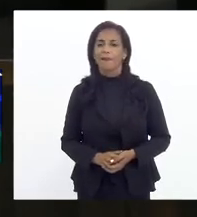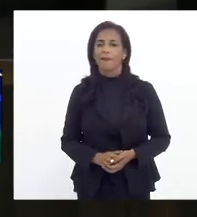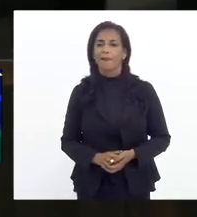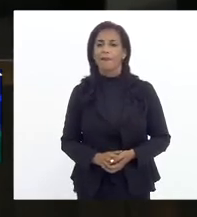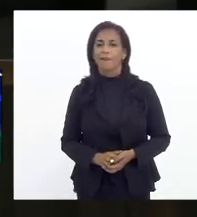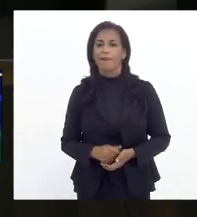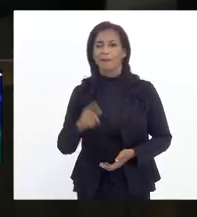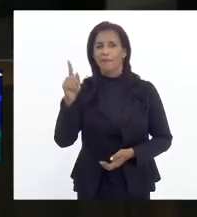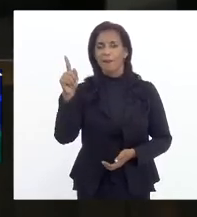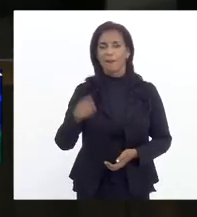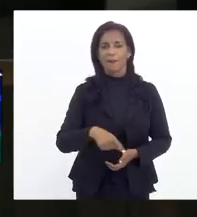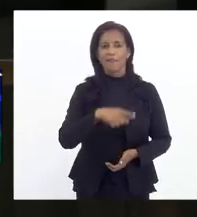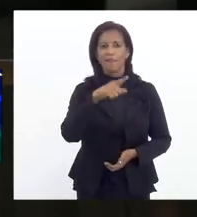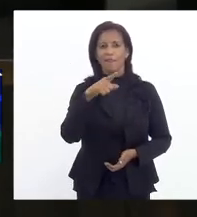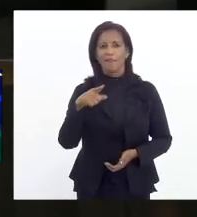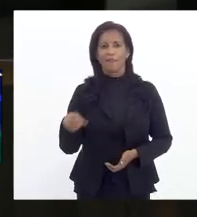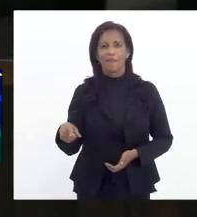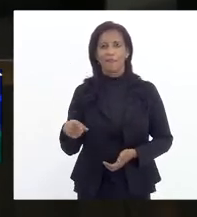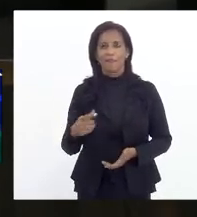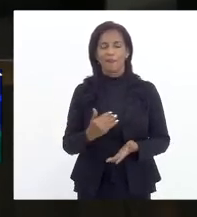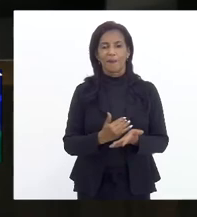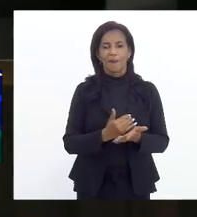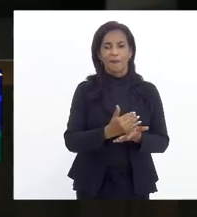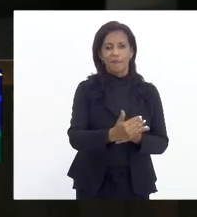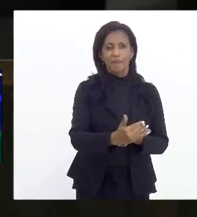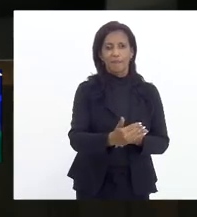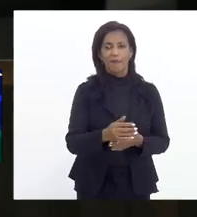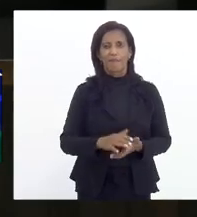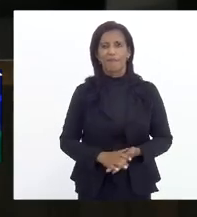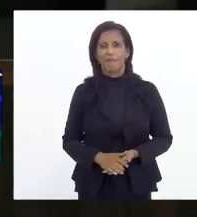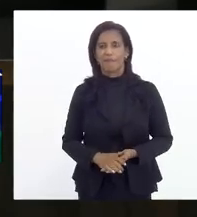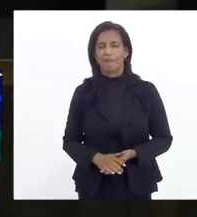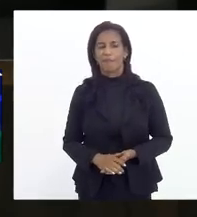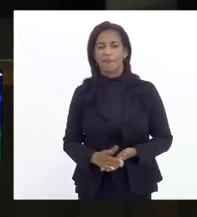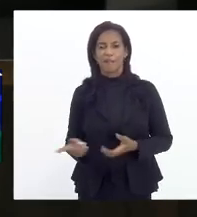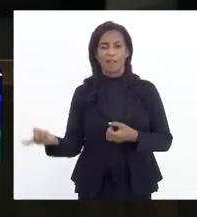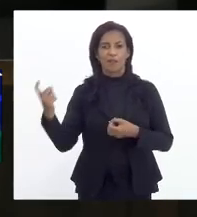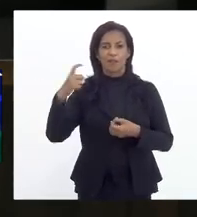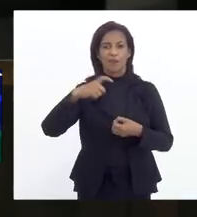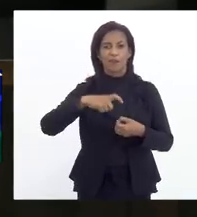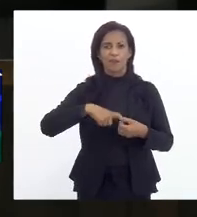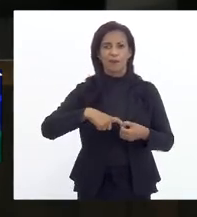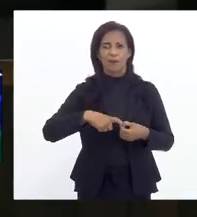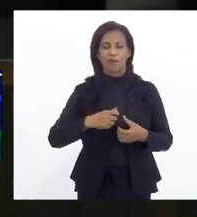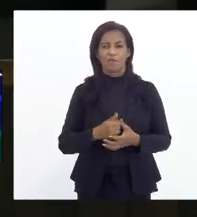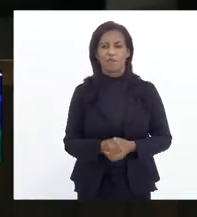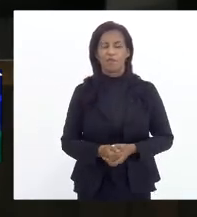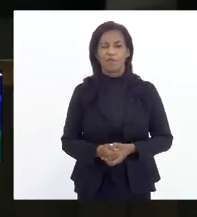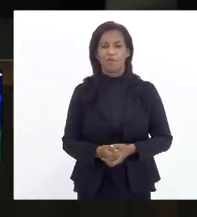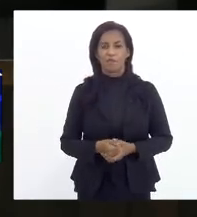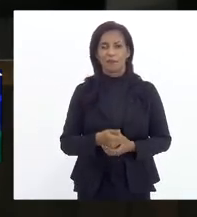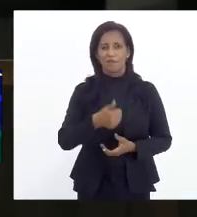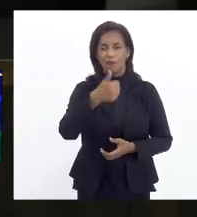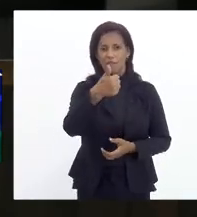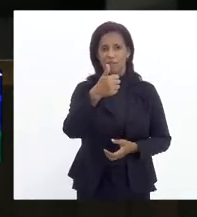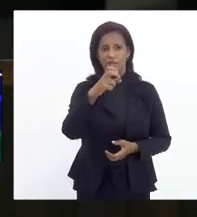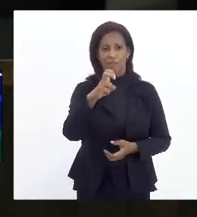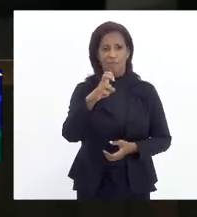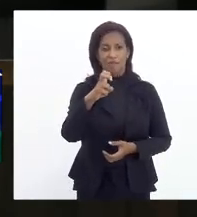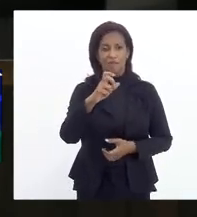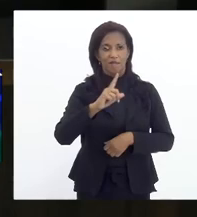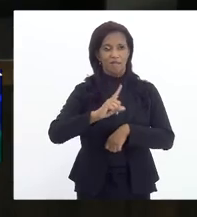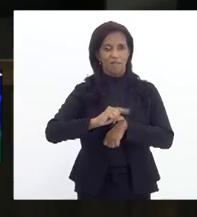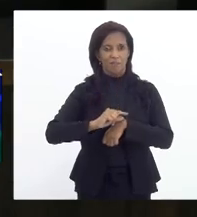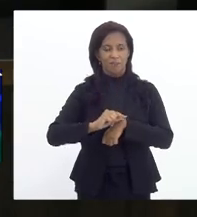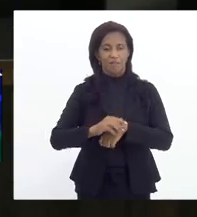suspendemos o expediente inicial e retornaremos às 15 horas